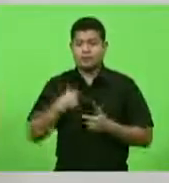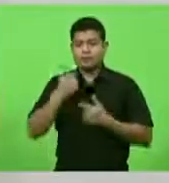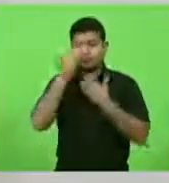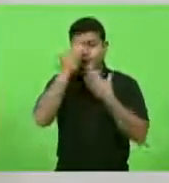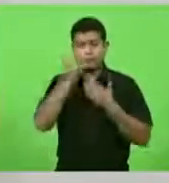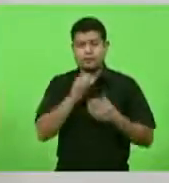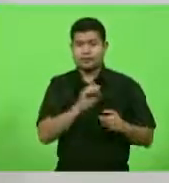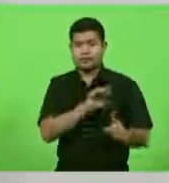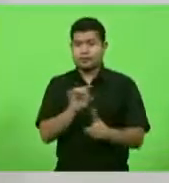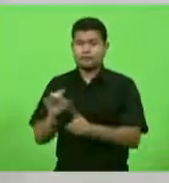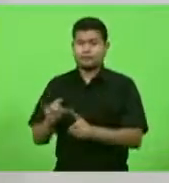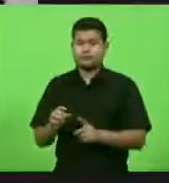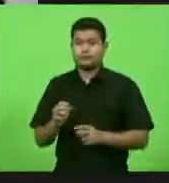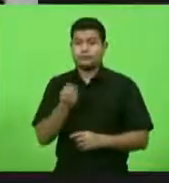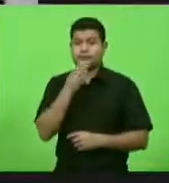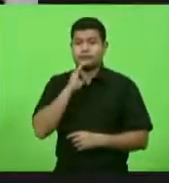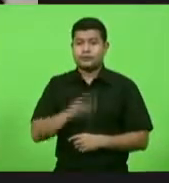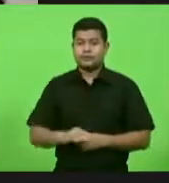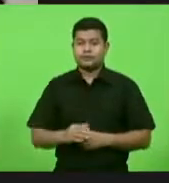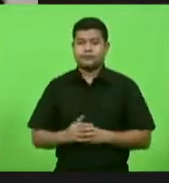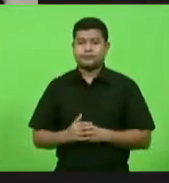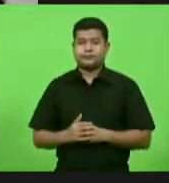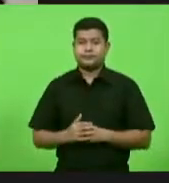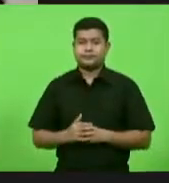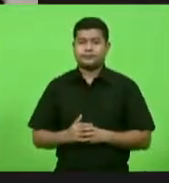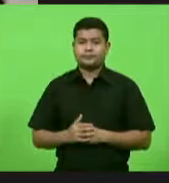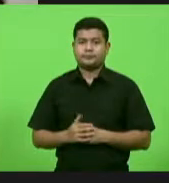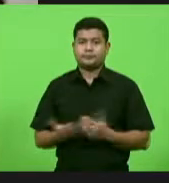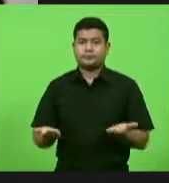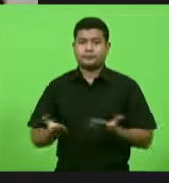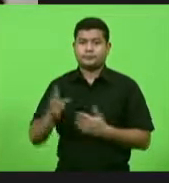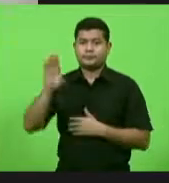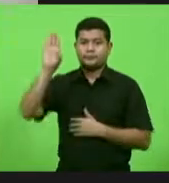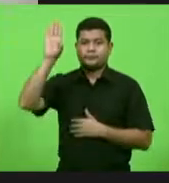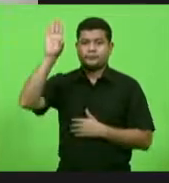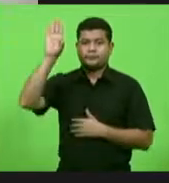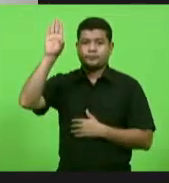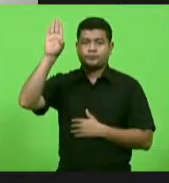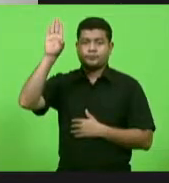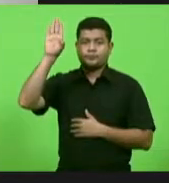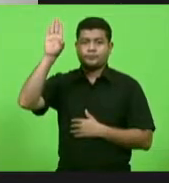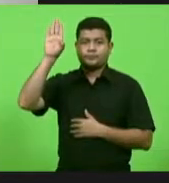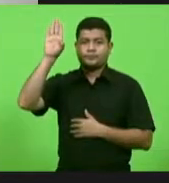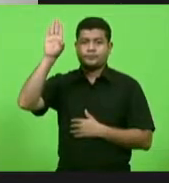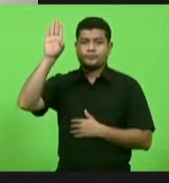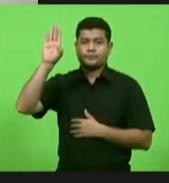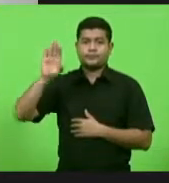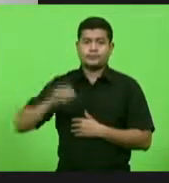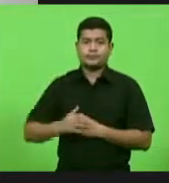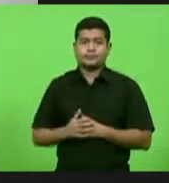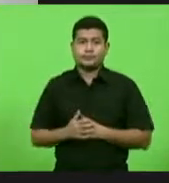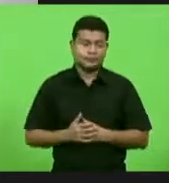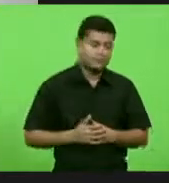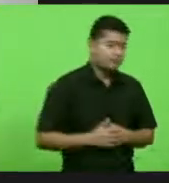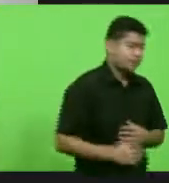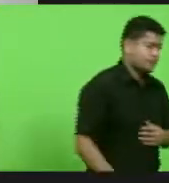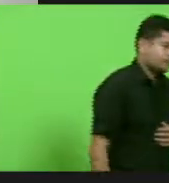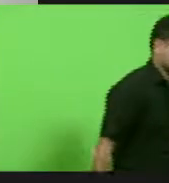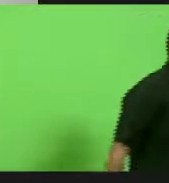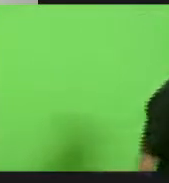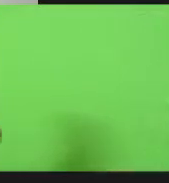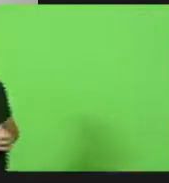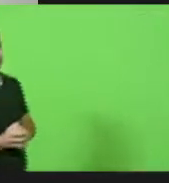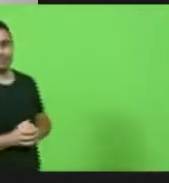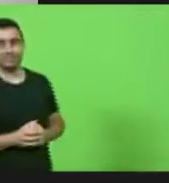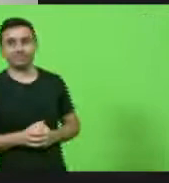pela ordem, deputado, deputado Zé Milton. Pela ordem. Deputado Zé Milton, me